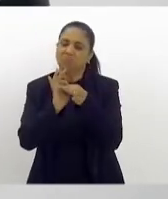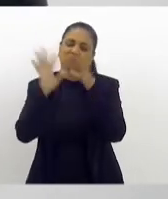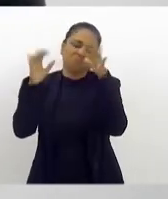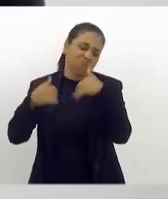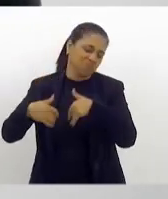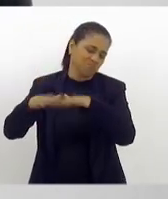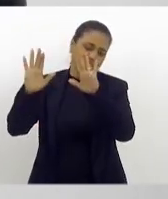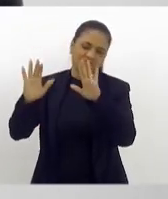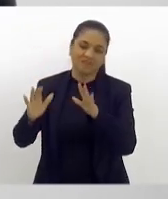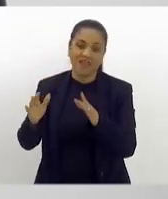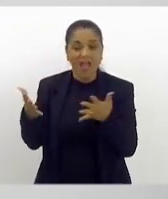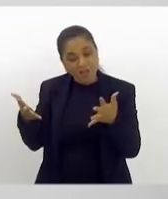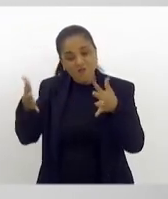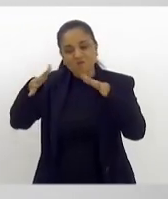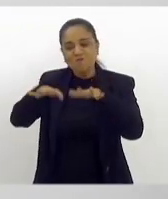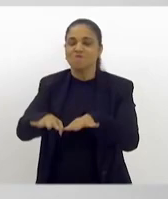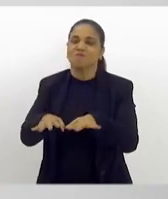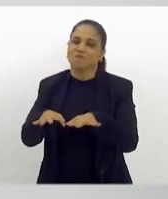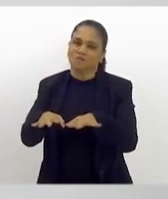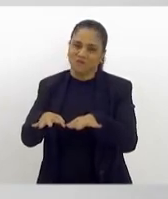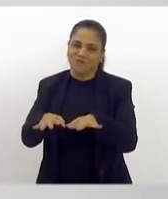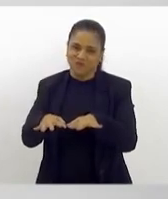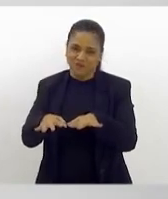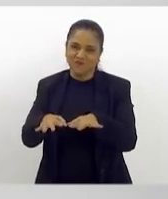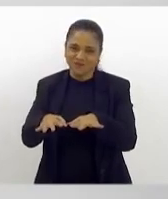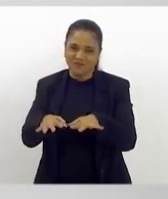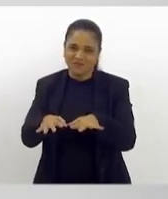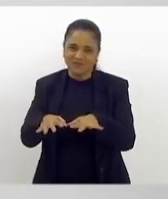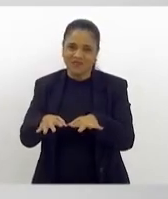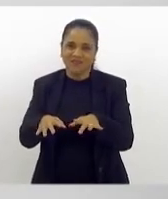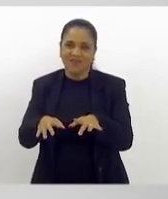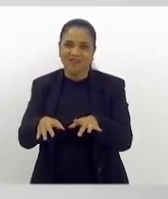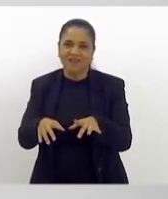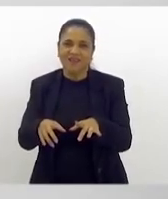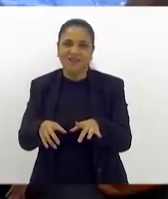A inclusão aconteceu. Depois ele voltou de novo.